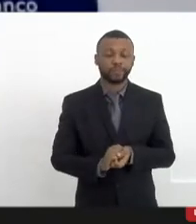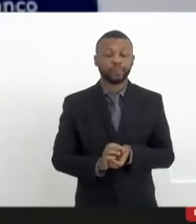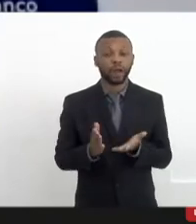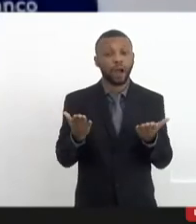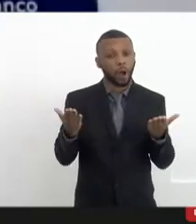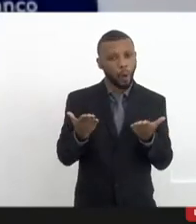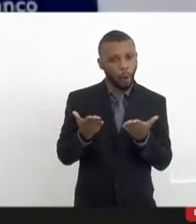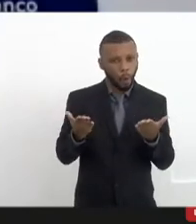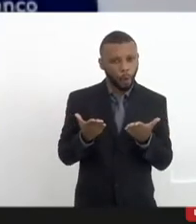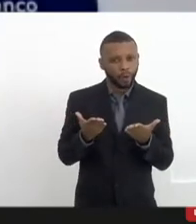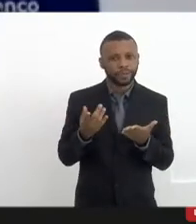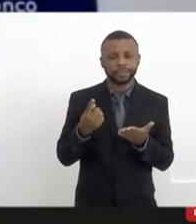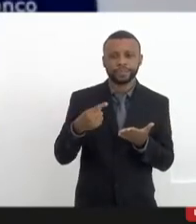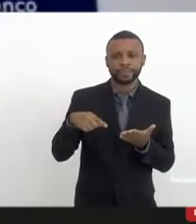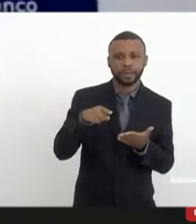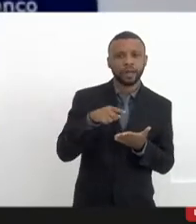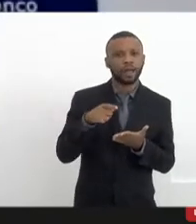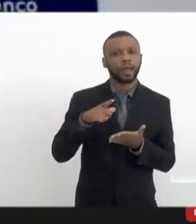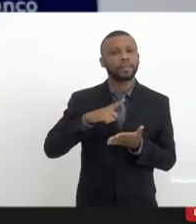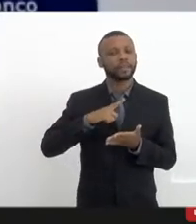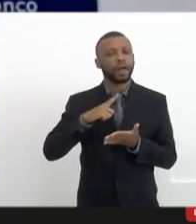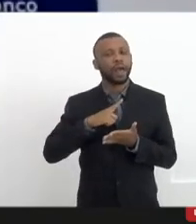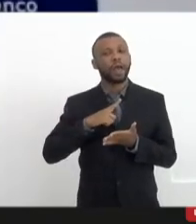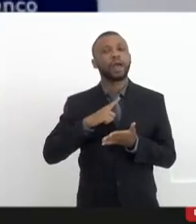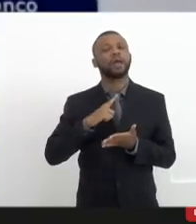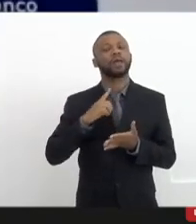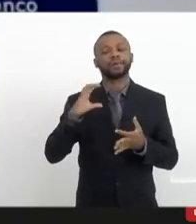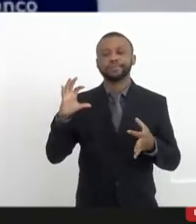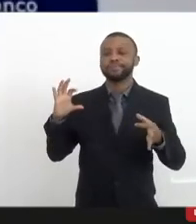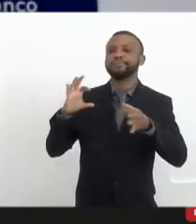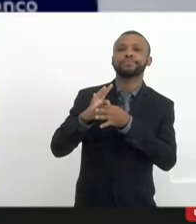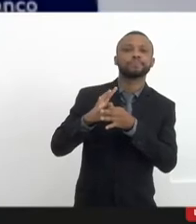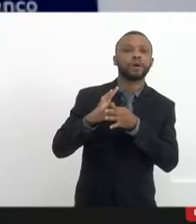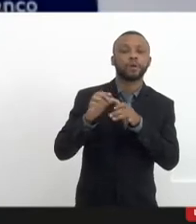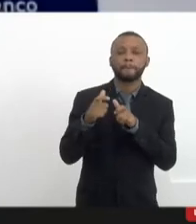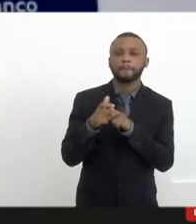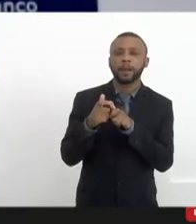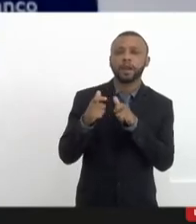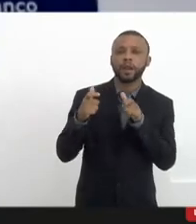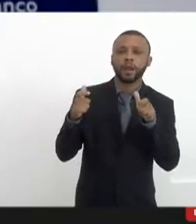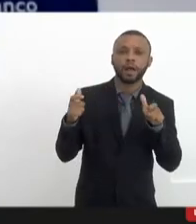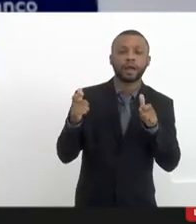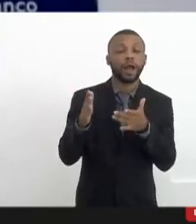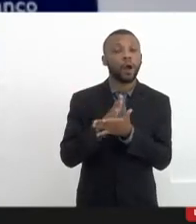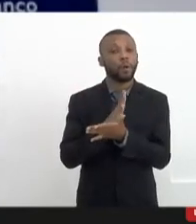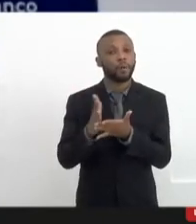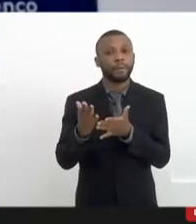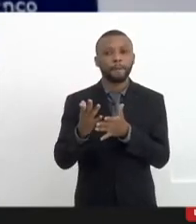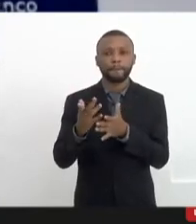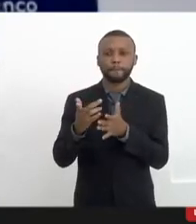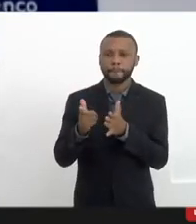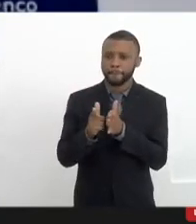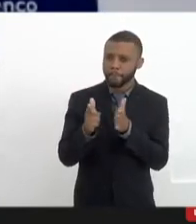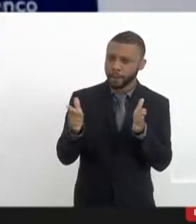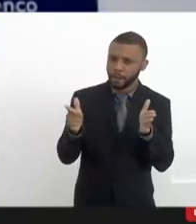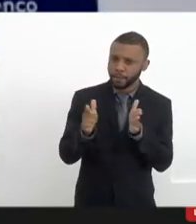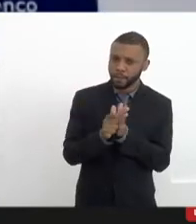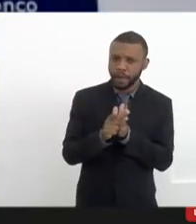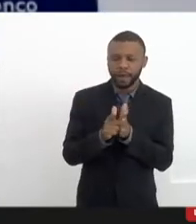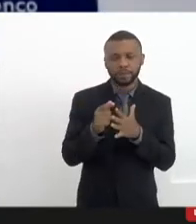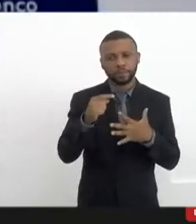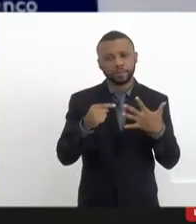hoje coincide com um momento em que parlamentares de outros países estão